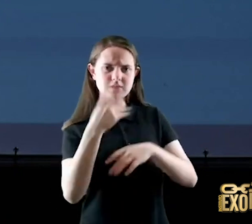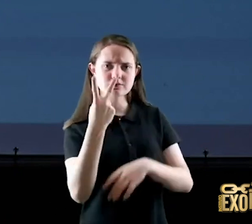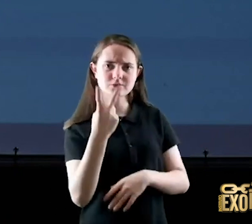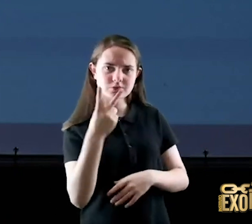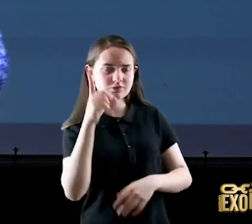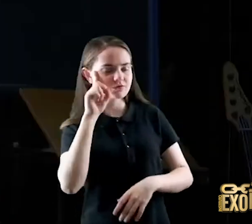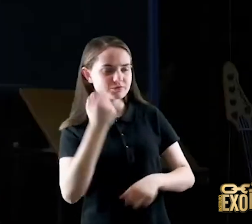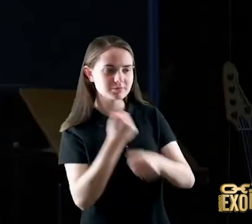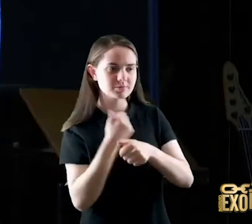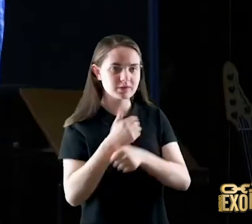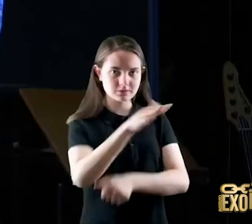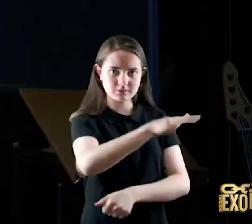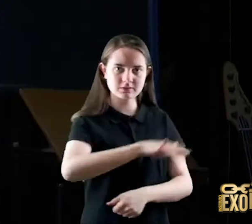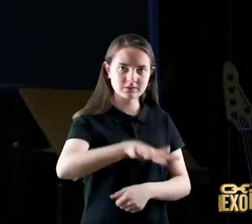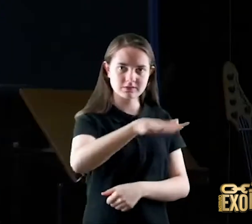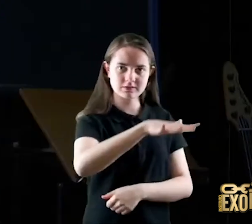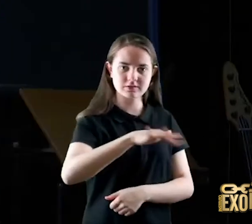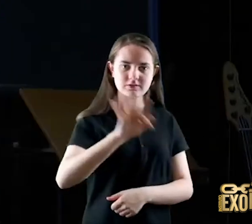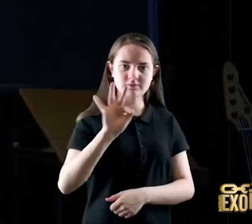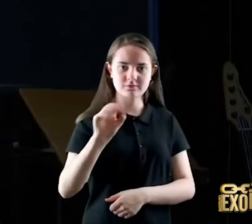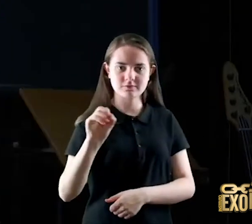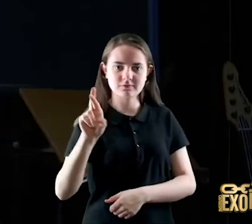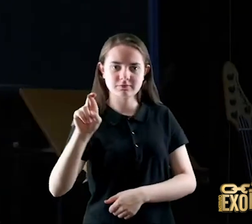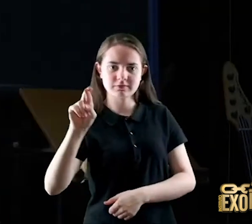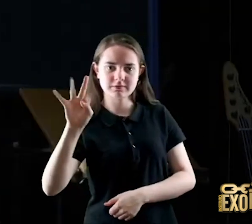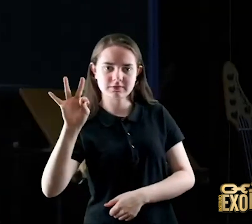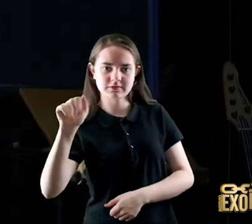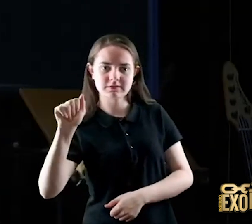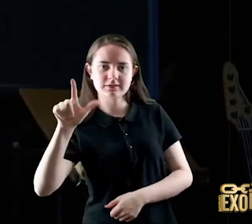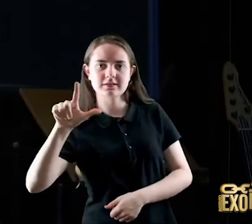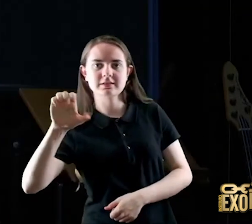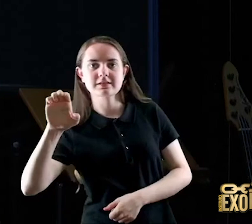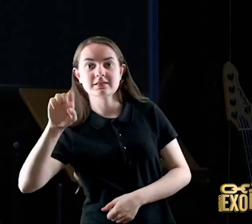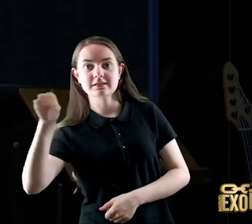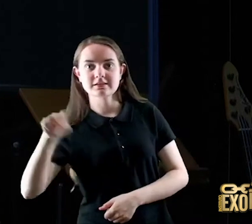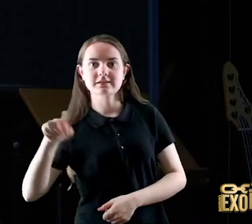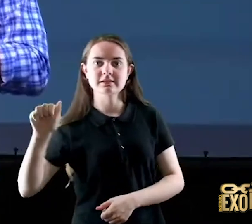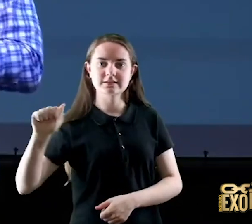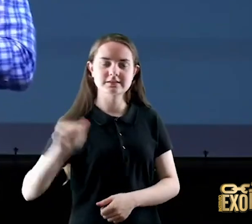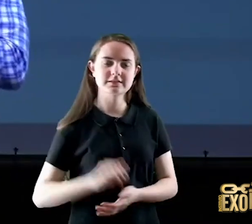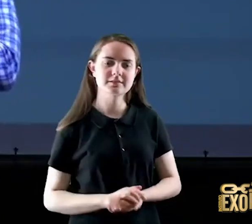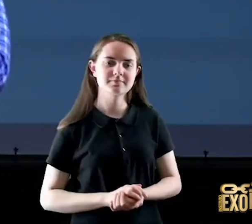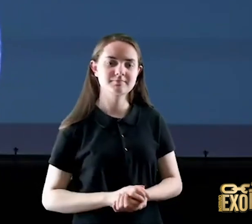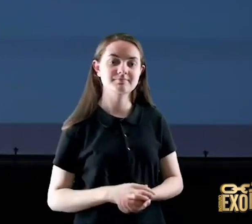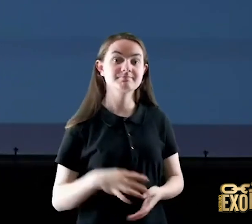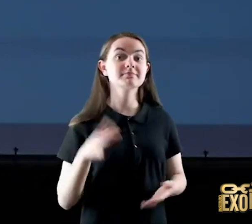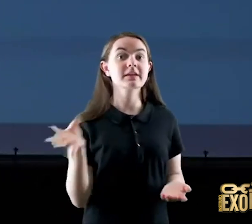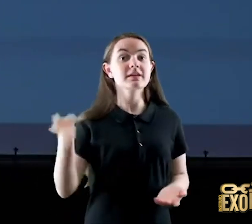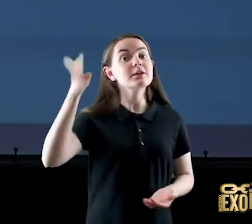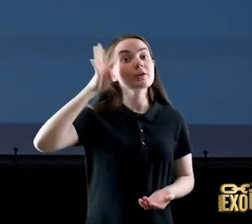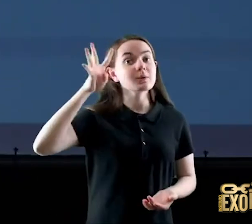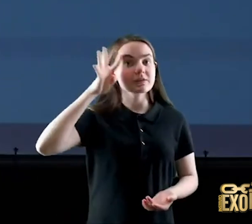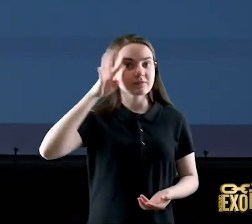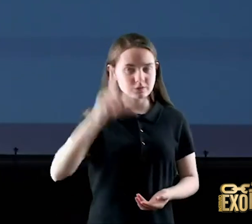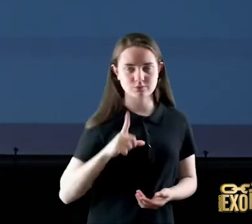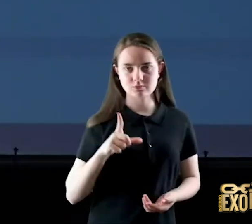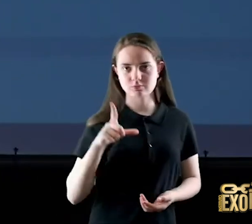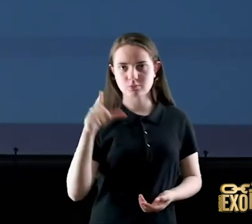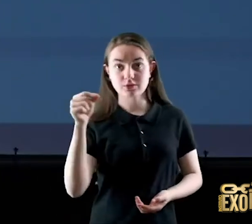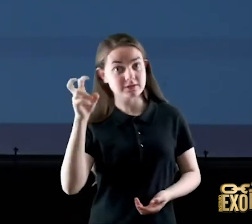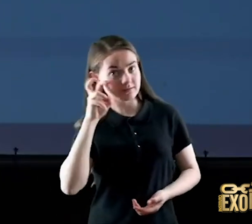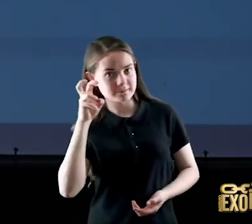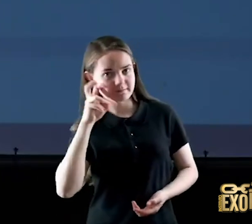balneário fora, fora de Fortaleza na verdade, em outro município aí quando foi na quarta-feira, eu ia embora na quinta